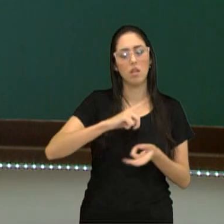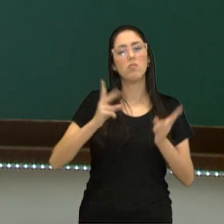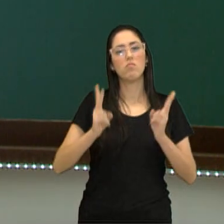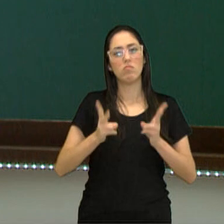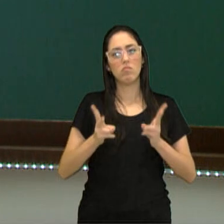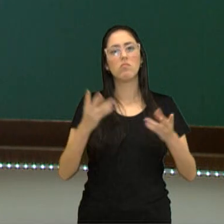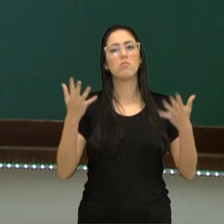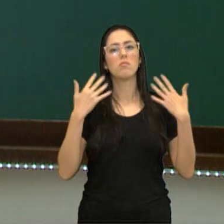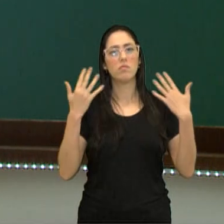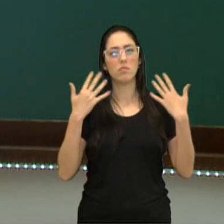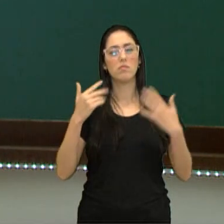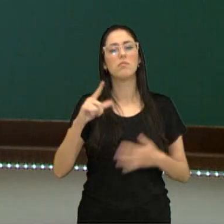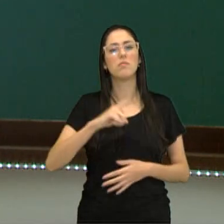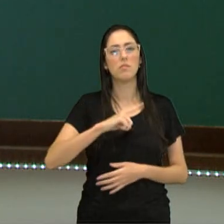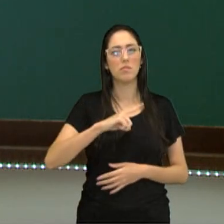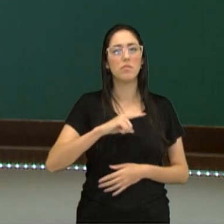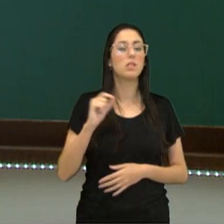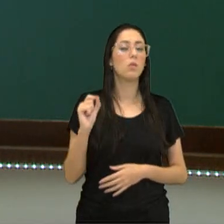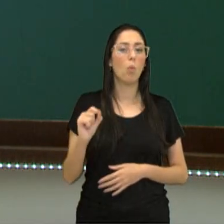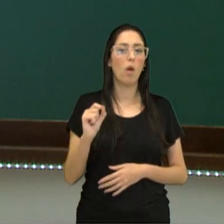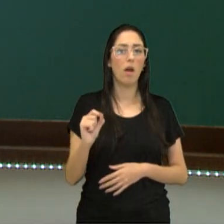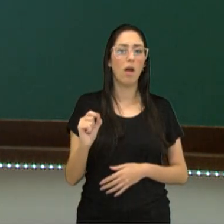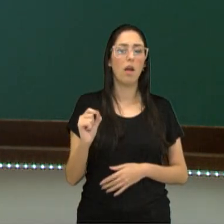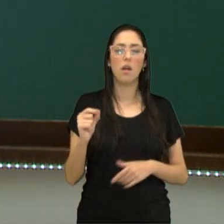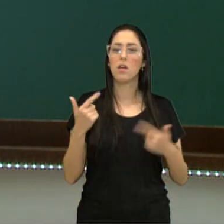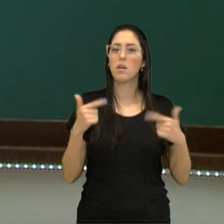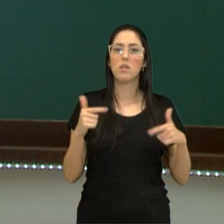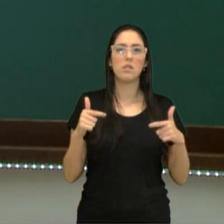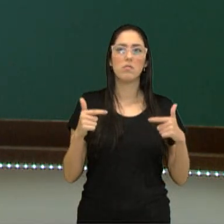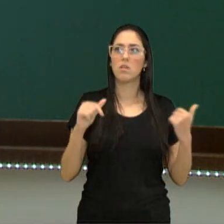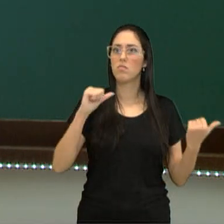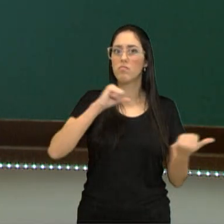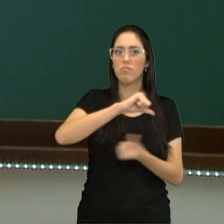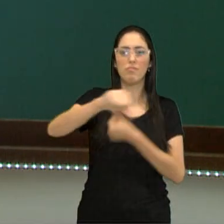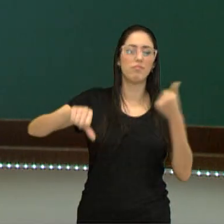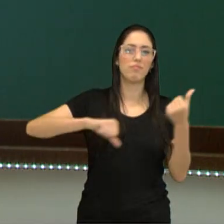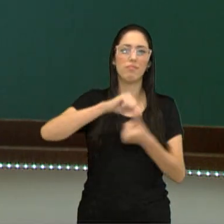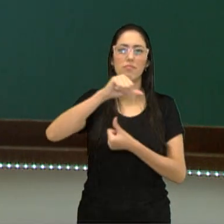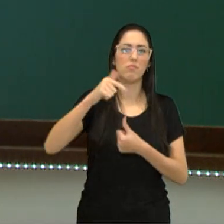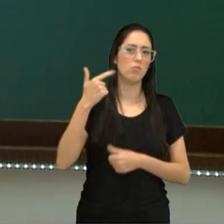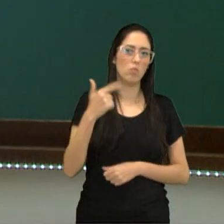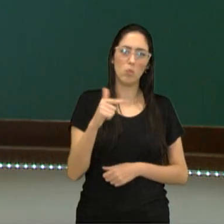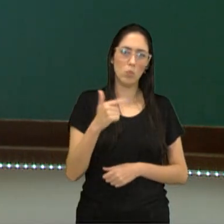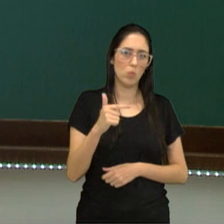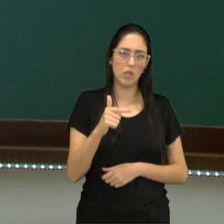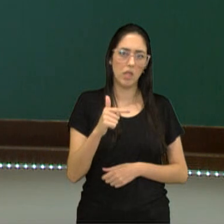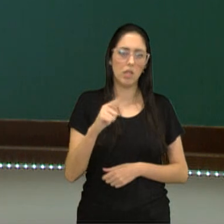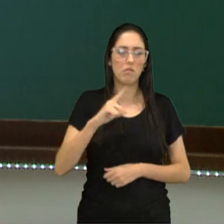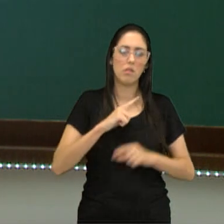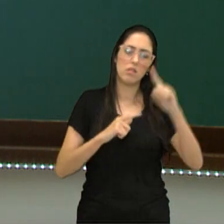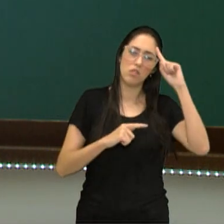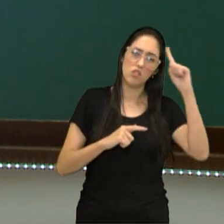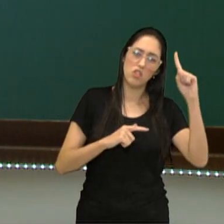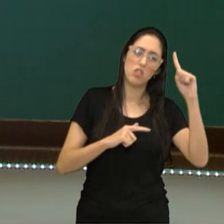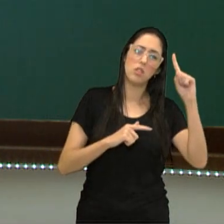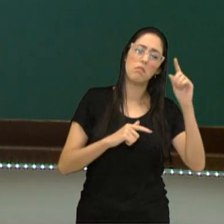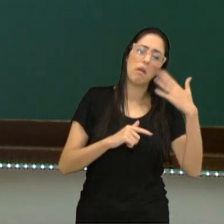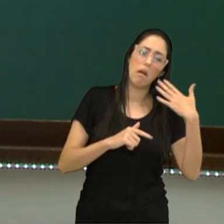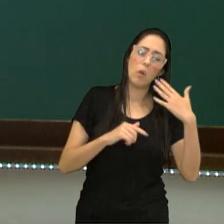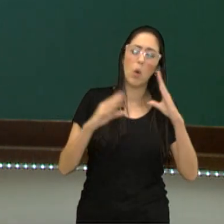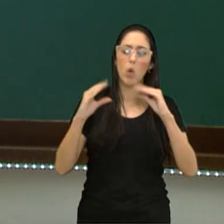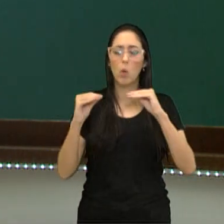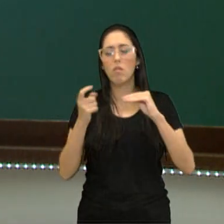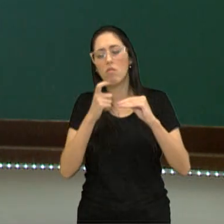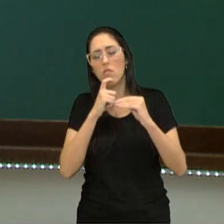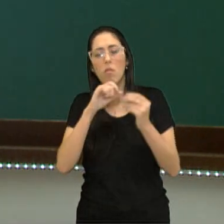atmosfera, fazendo com que não haja uma grande amplitude térmica, uma grande diferença entre o dia e a noite. Se